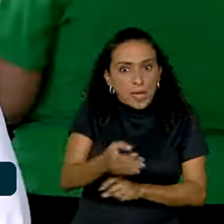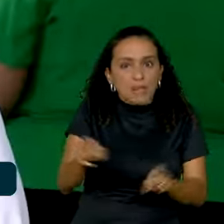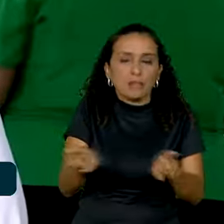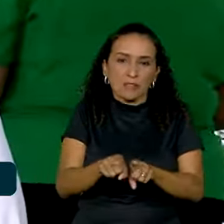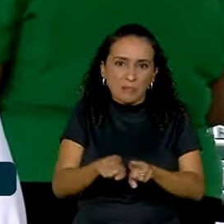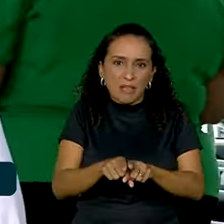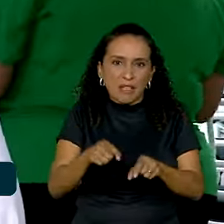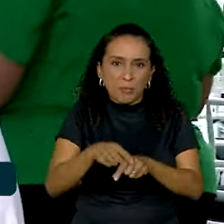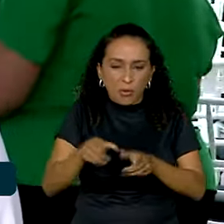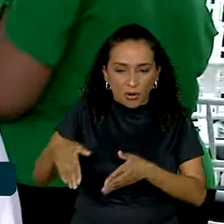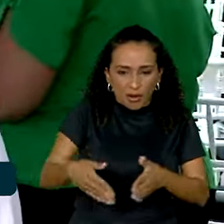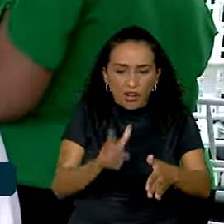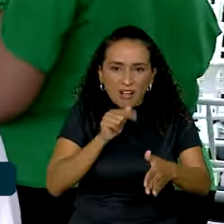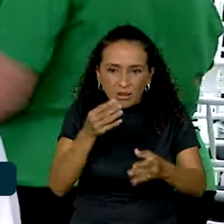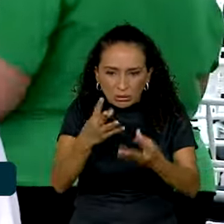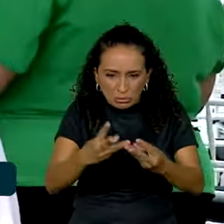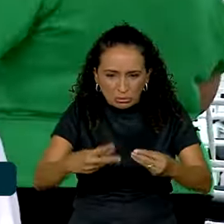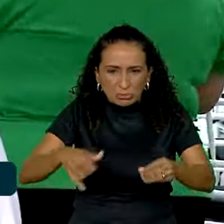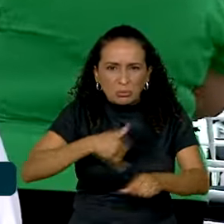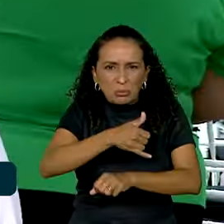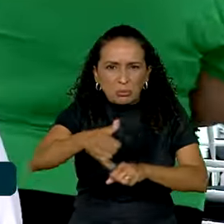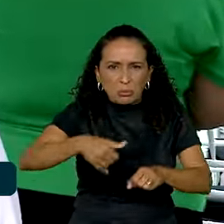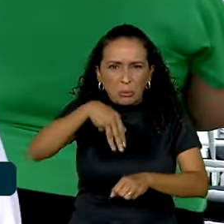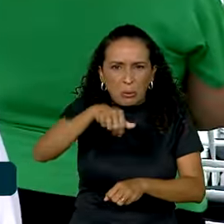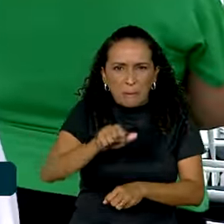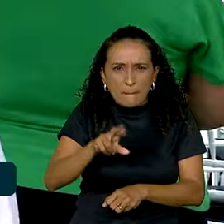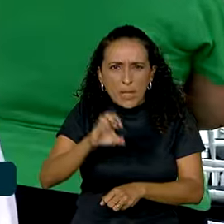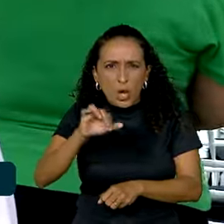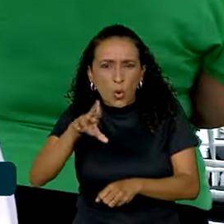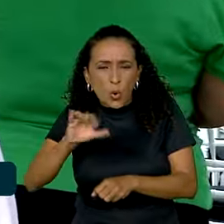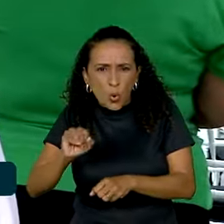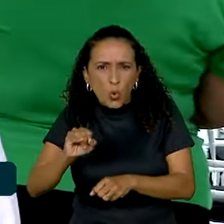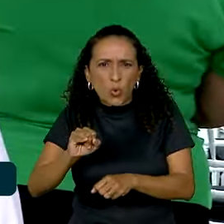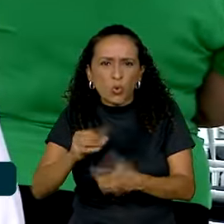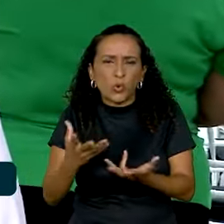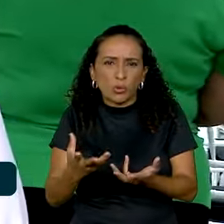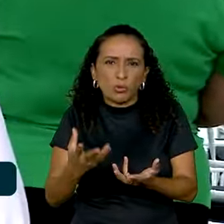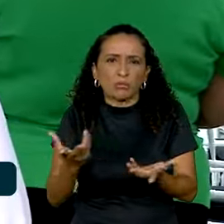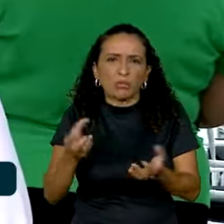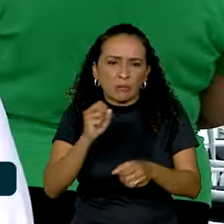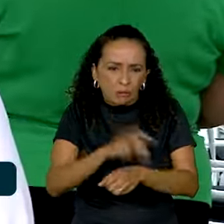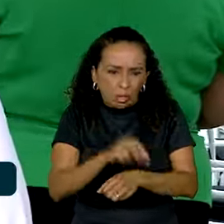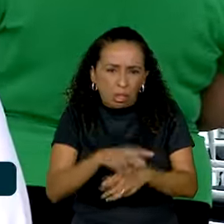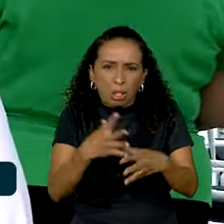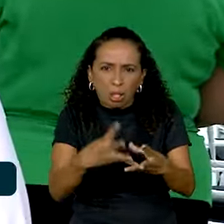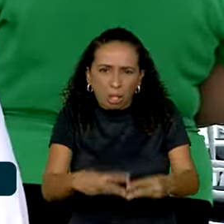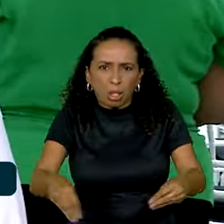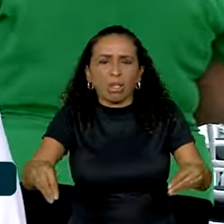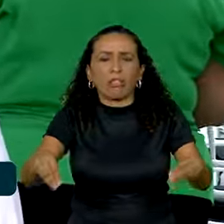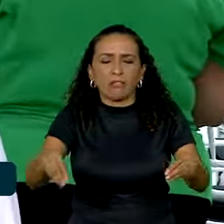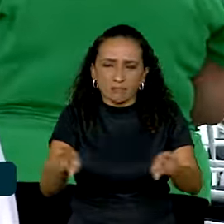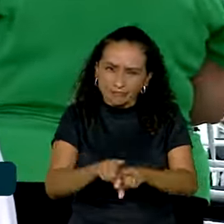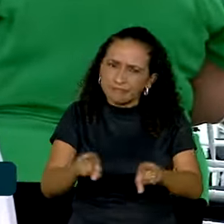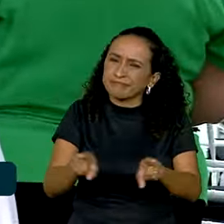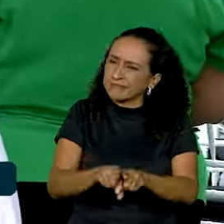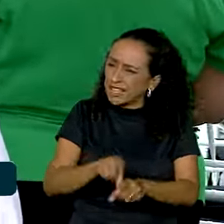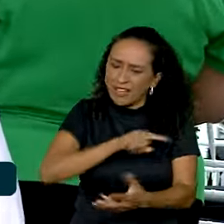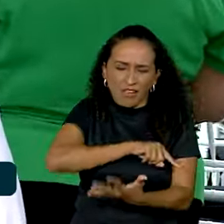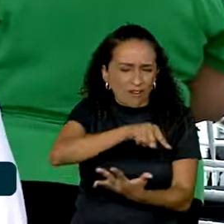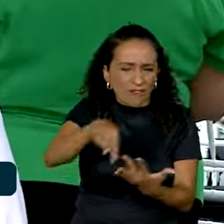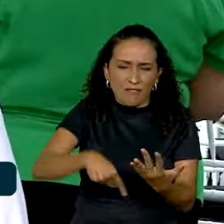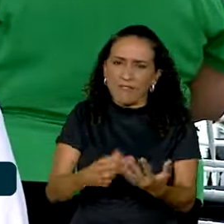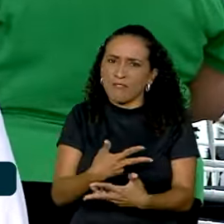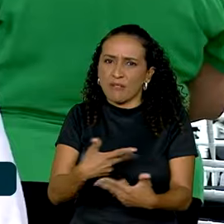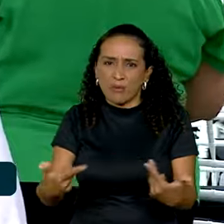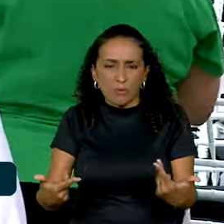o mercúrio, que contaminou o rio. Então, isso causa muitas coisas, por